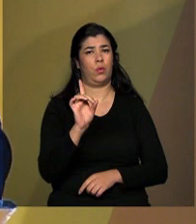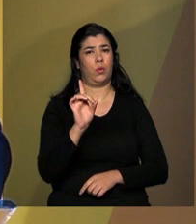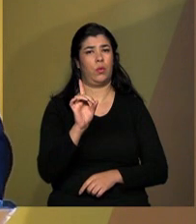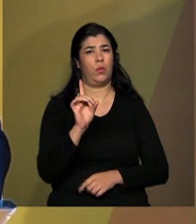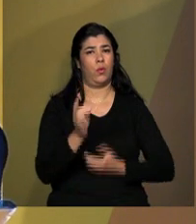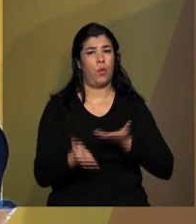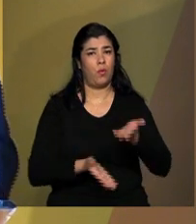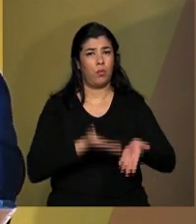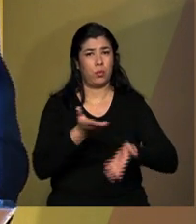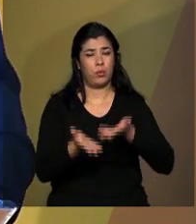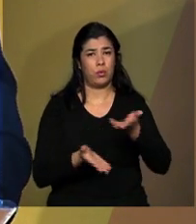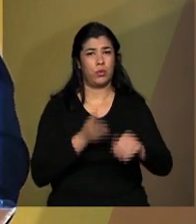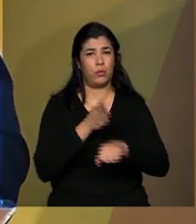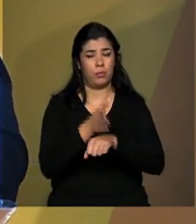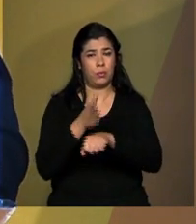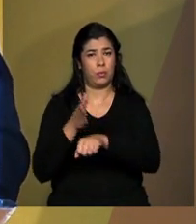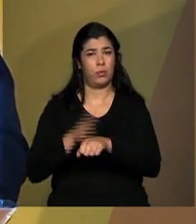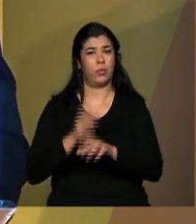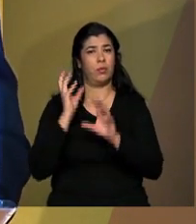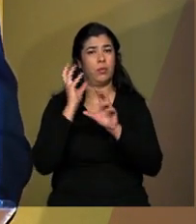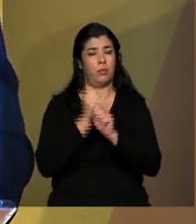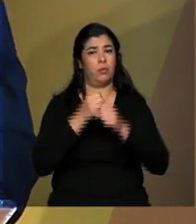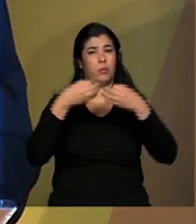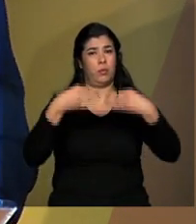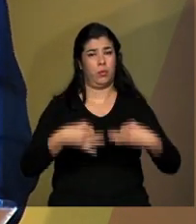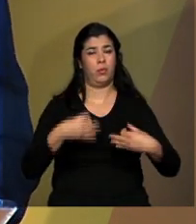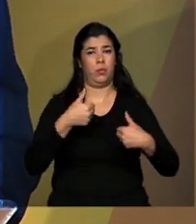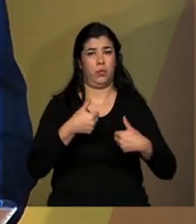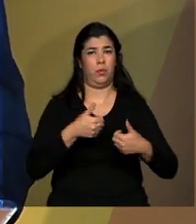produtivos. E, inclusive,